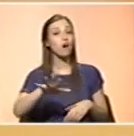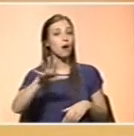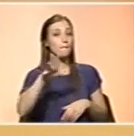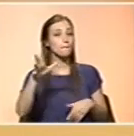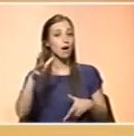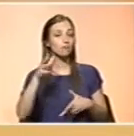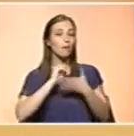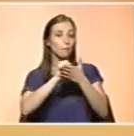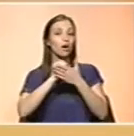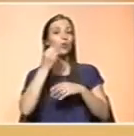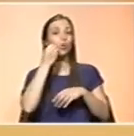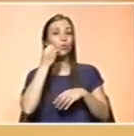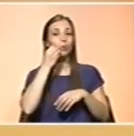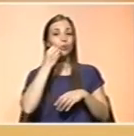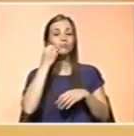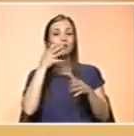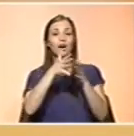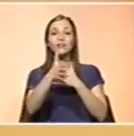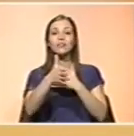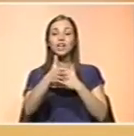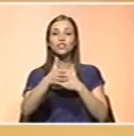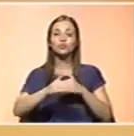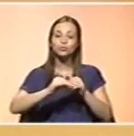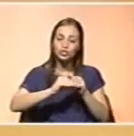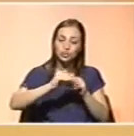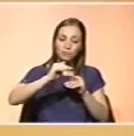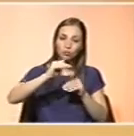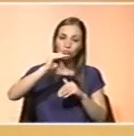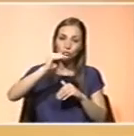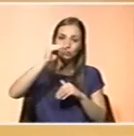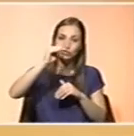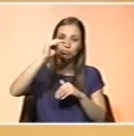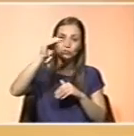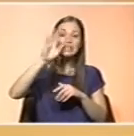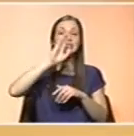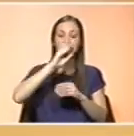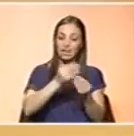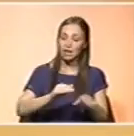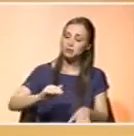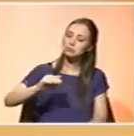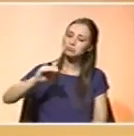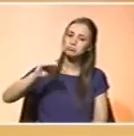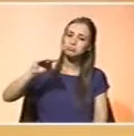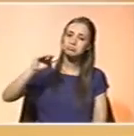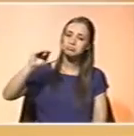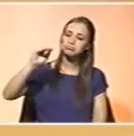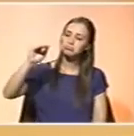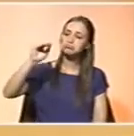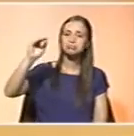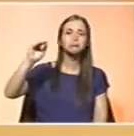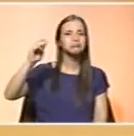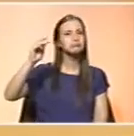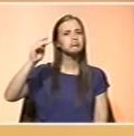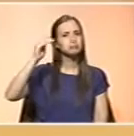da evolução do crescimento, estatura oponderal da criança. Se a criança está a ter um crescimento perfeitamente de acordo com o que é